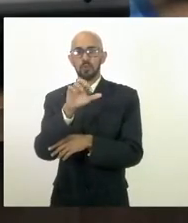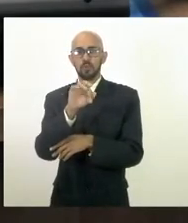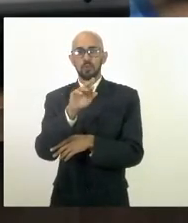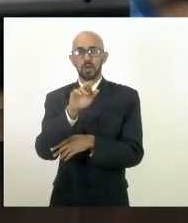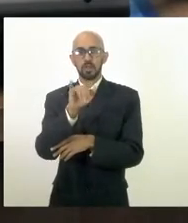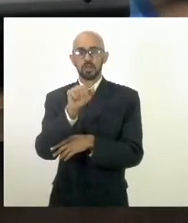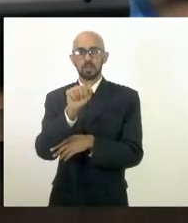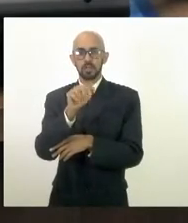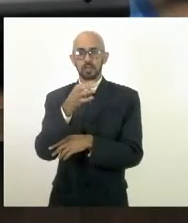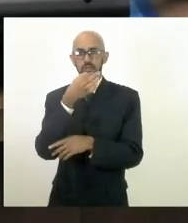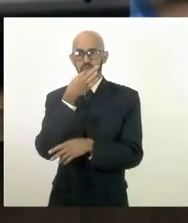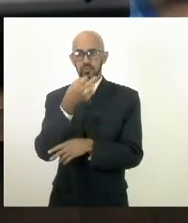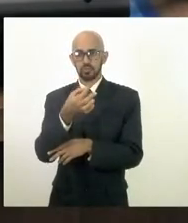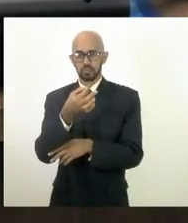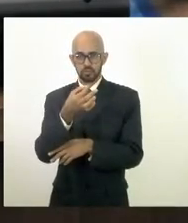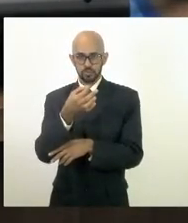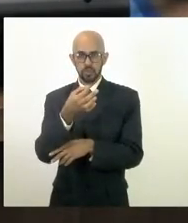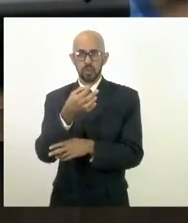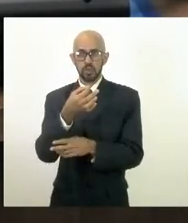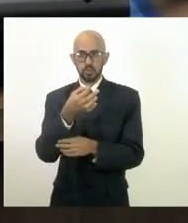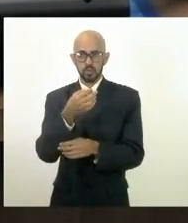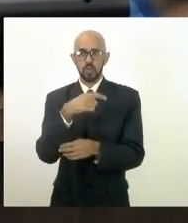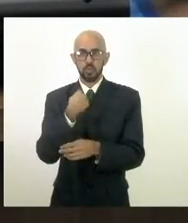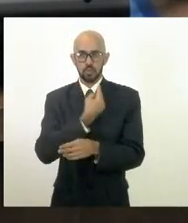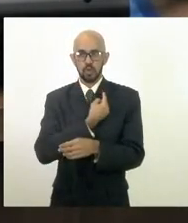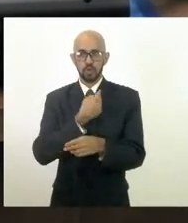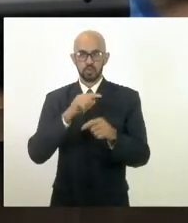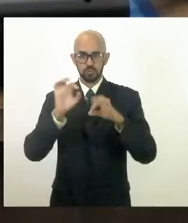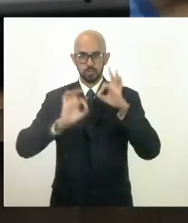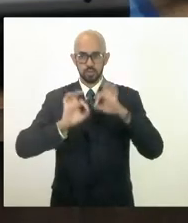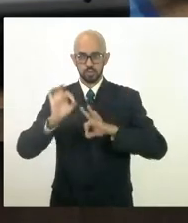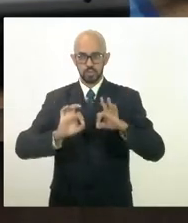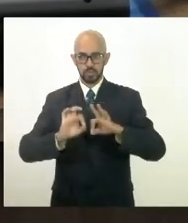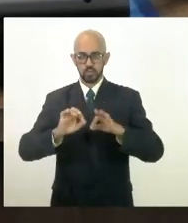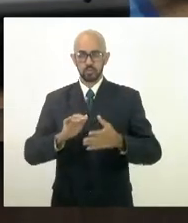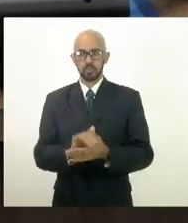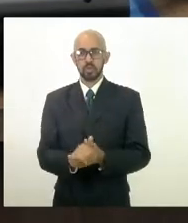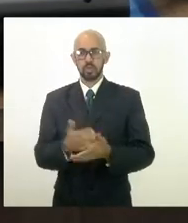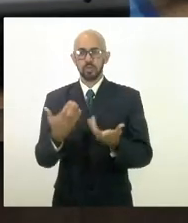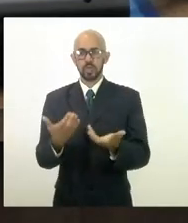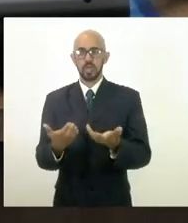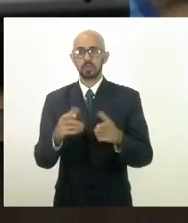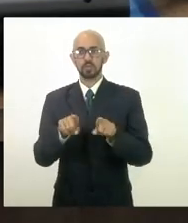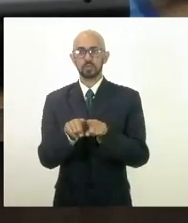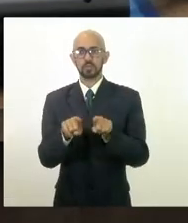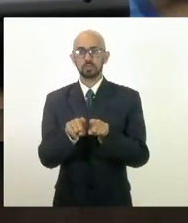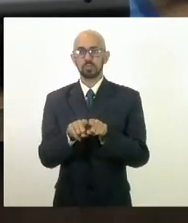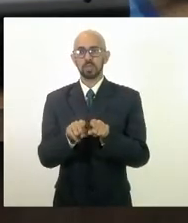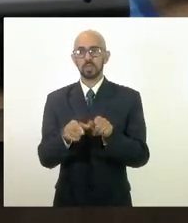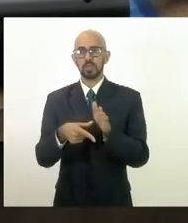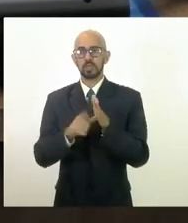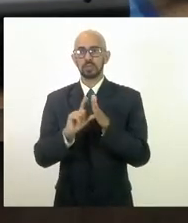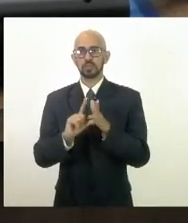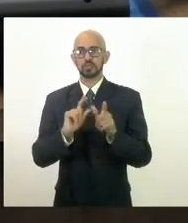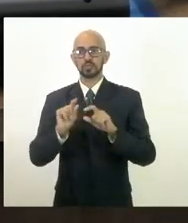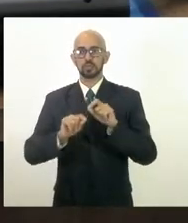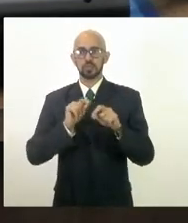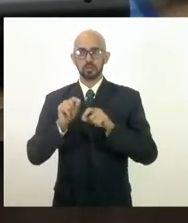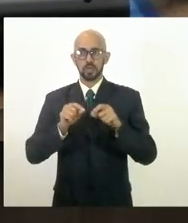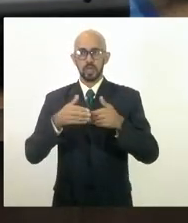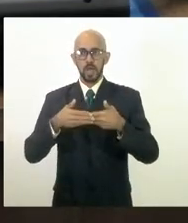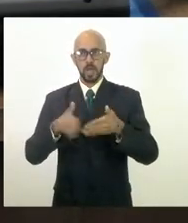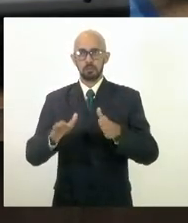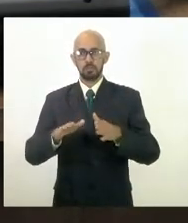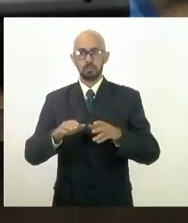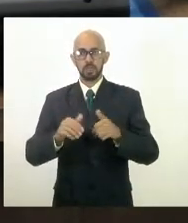nos solicitou esse projeto e eu queria senhor presidente de antemão é abrir com